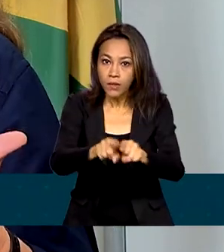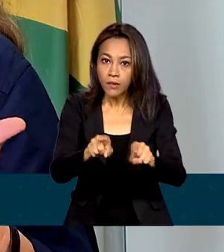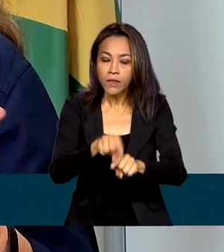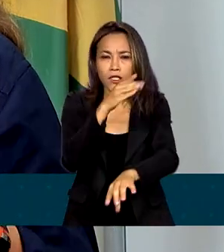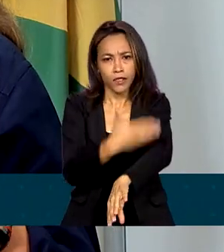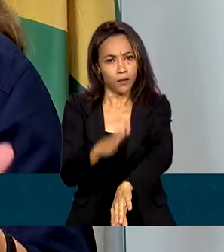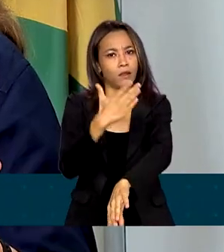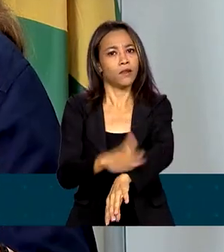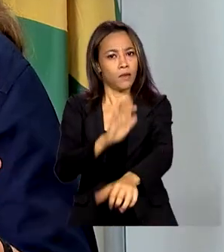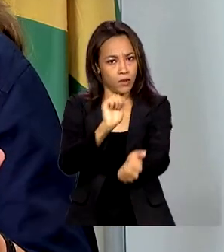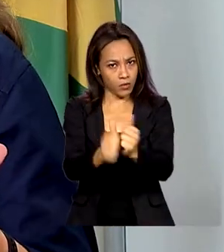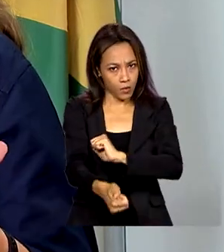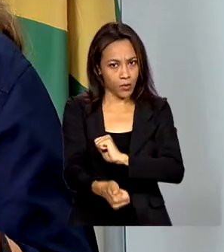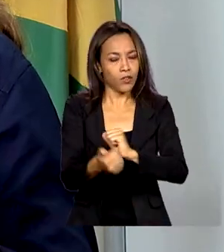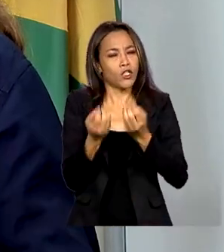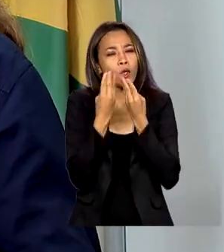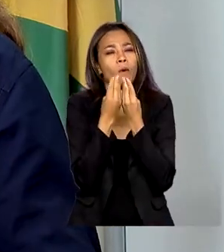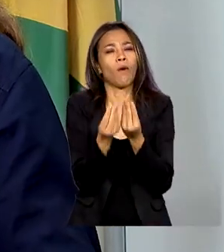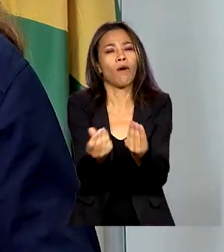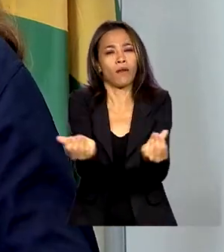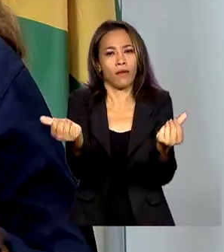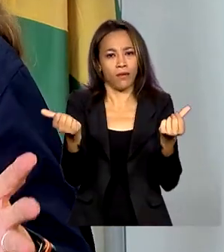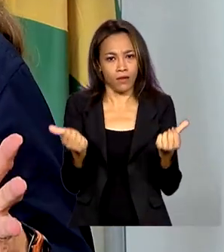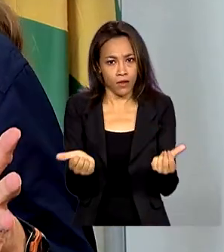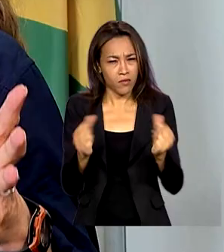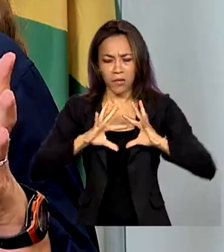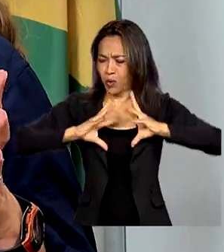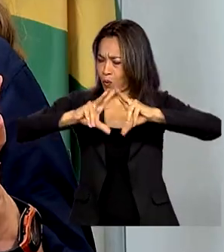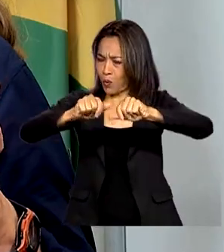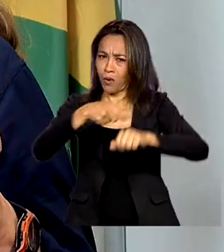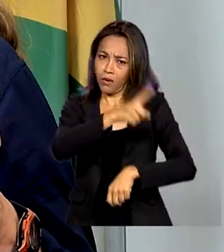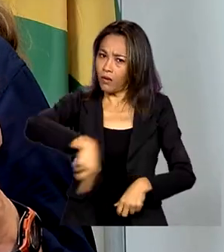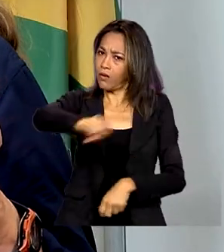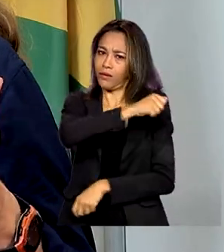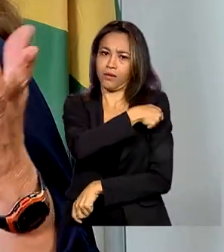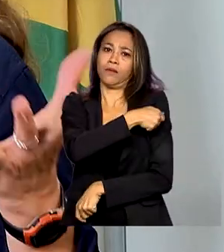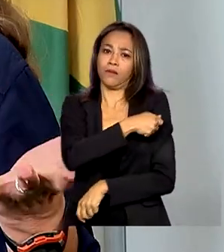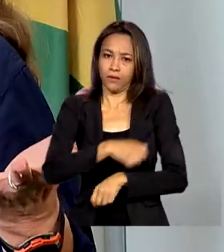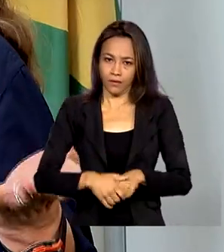prática esportiva de qualidade para todos os seus alunos.